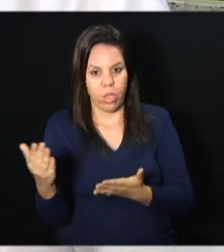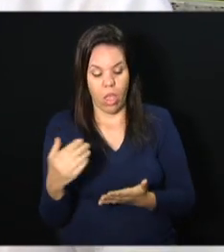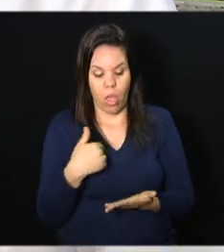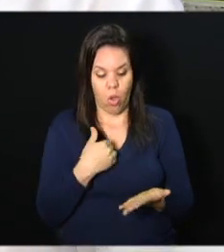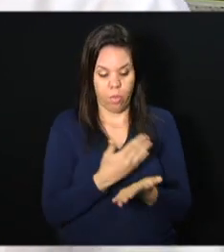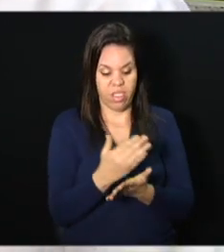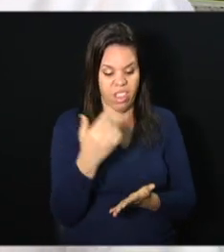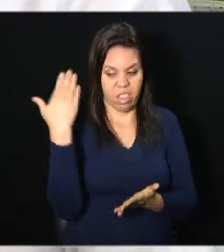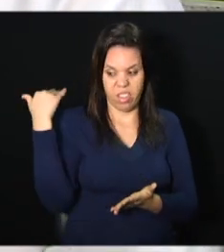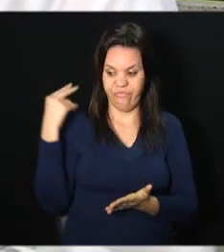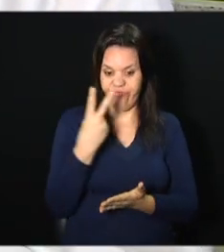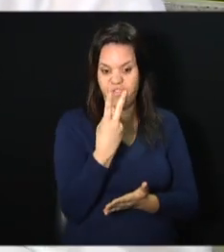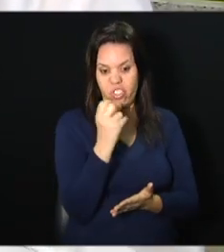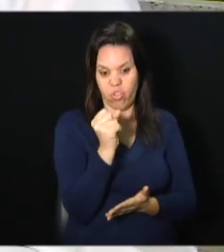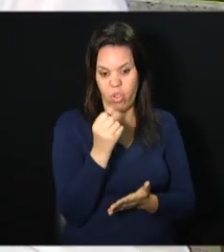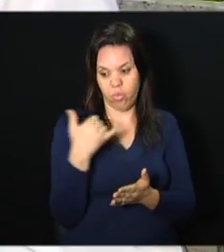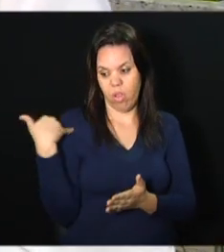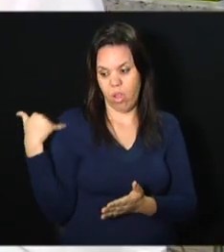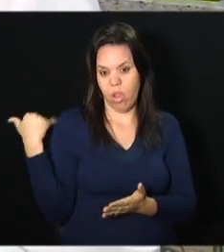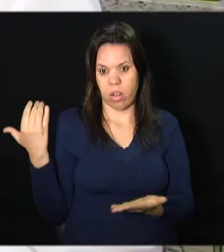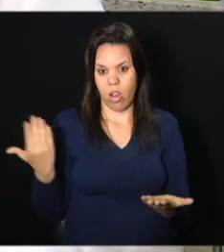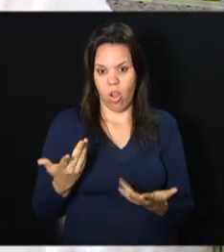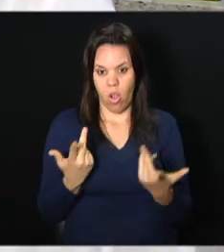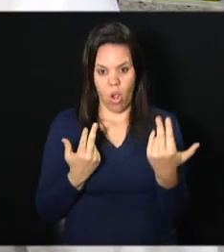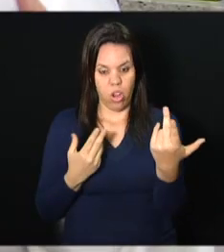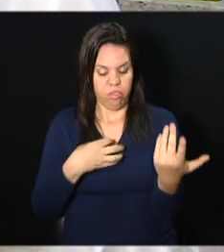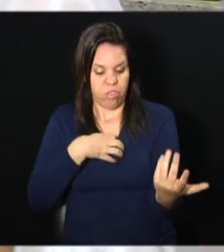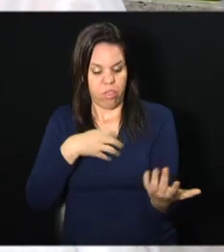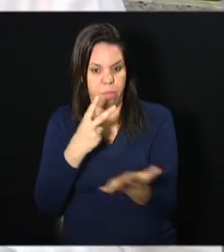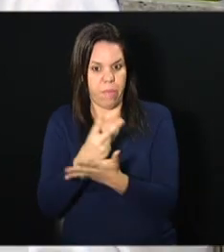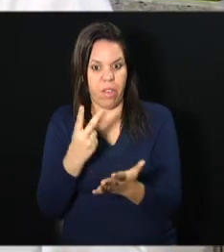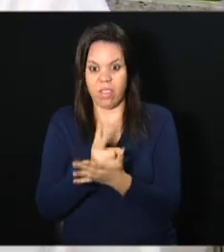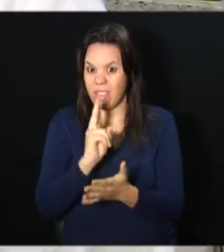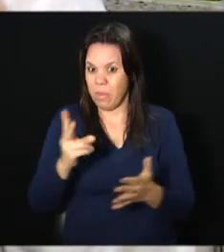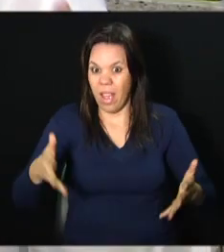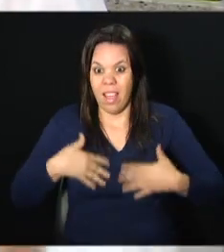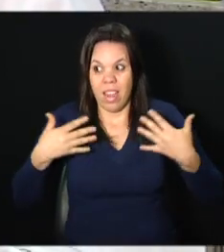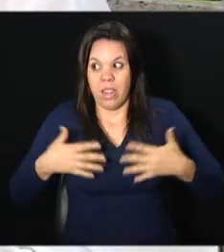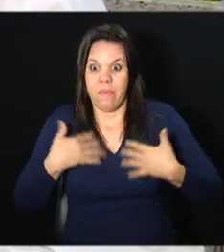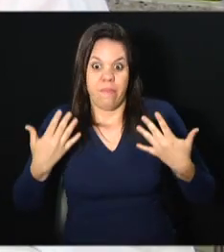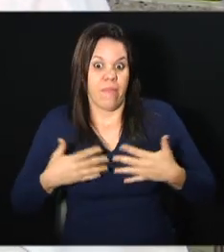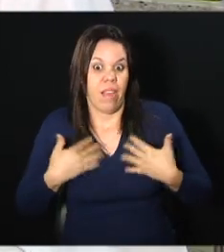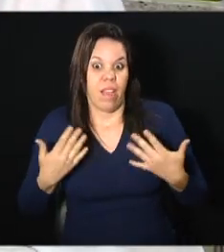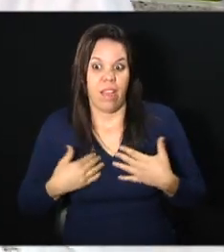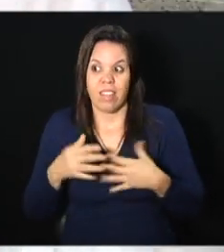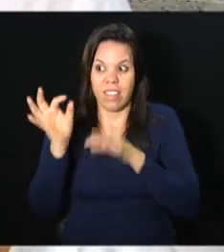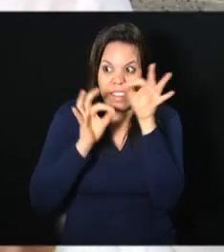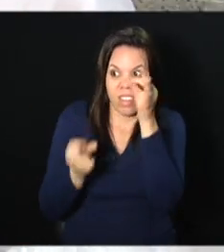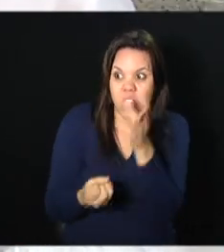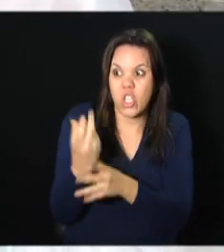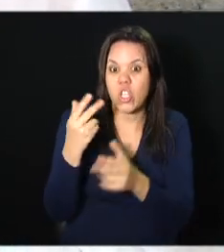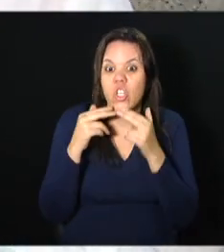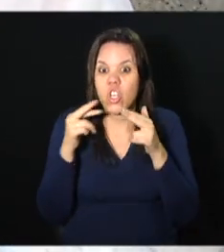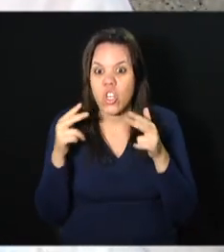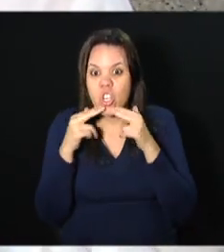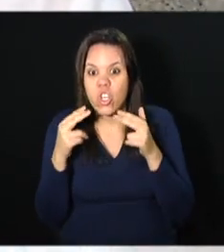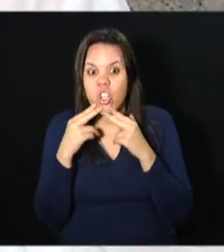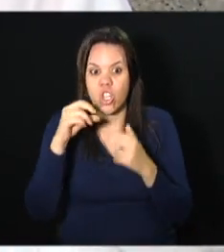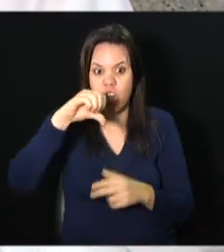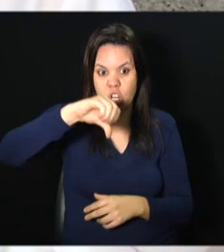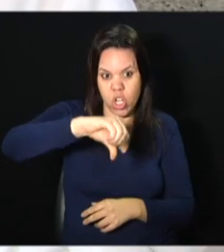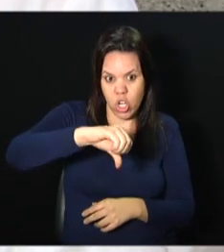28. Então, cada vez mais animada, porque eu quero sempre inventar coisas novas. Nós somos em nove